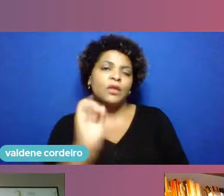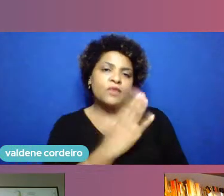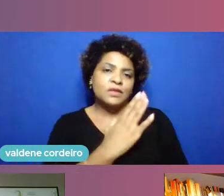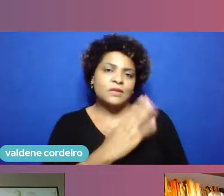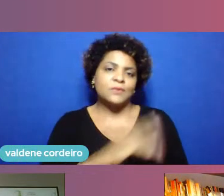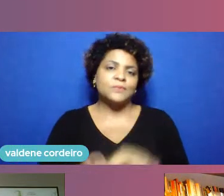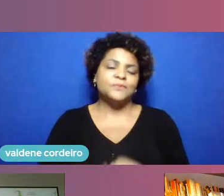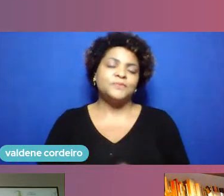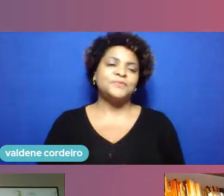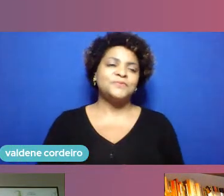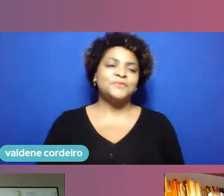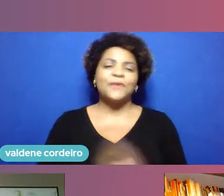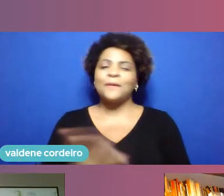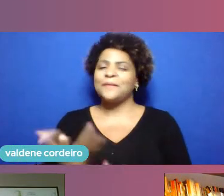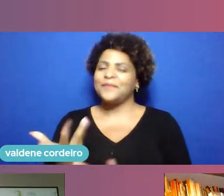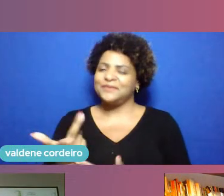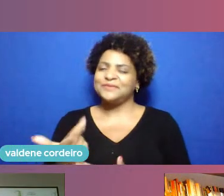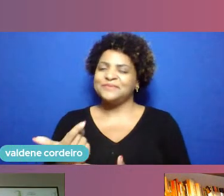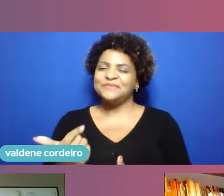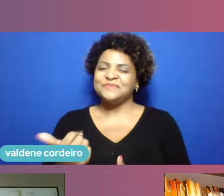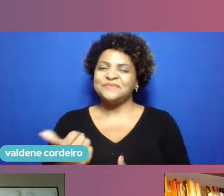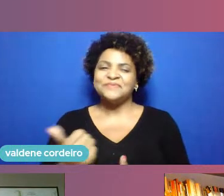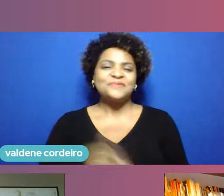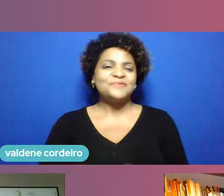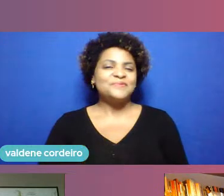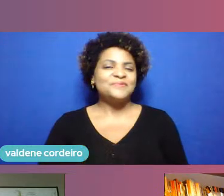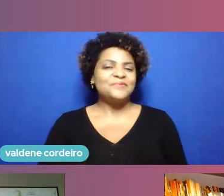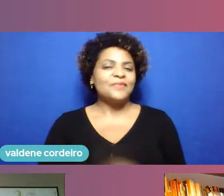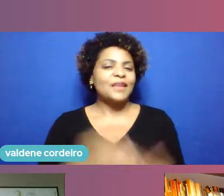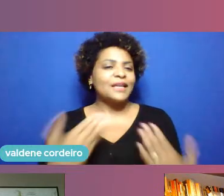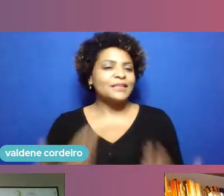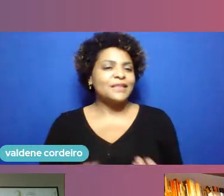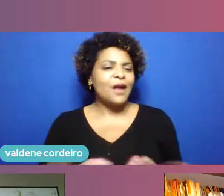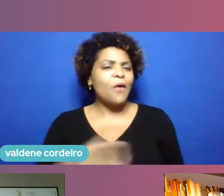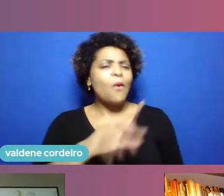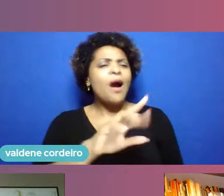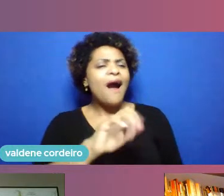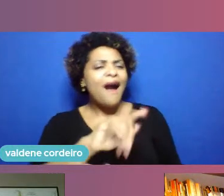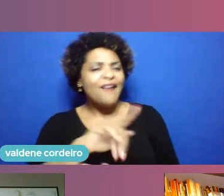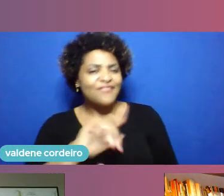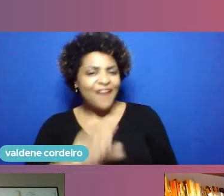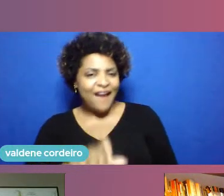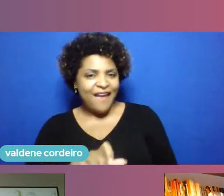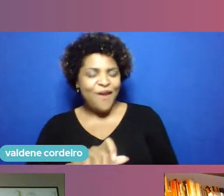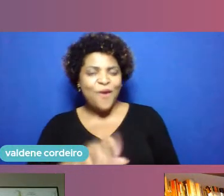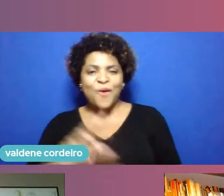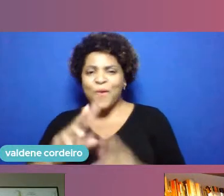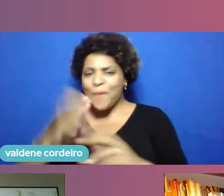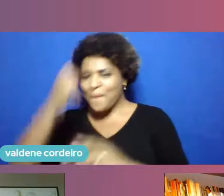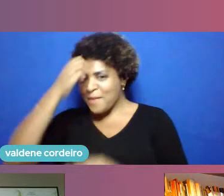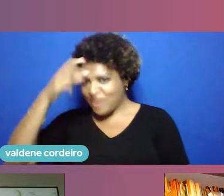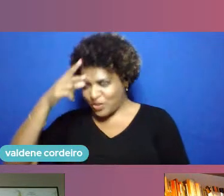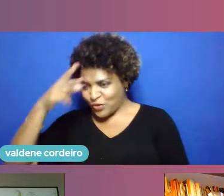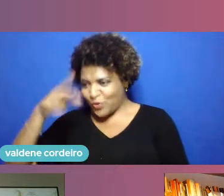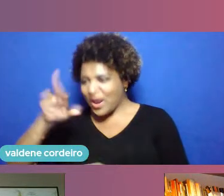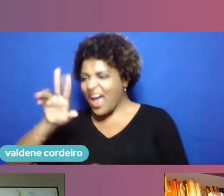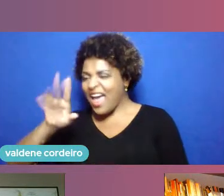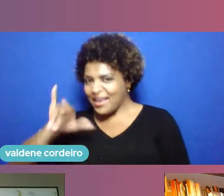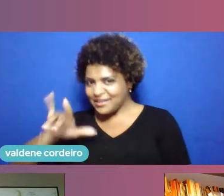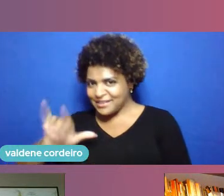Perfeito. Bom, Rafael, a Prefeitura do Recife, a atual gestão, praticamente nasce com a pandemia,